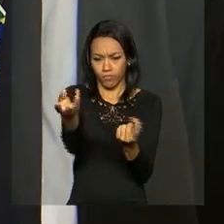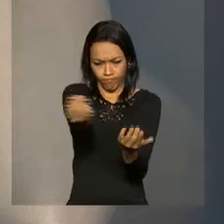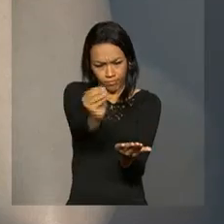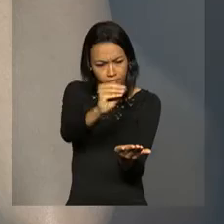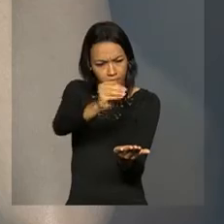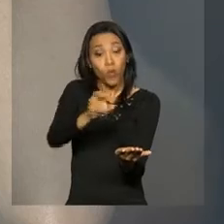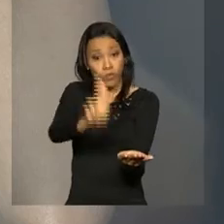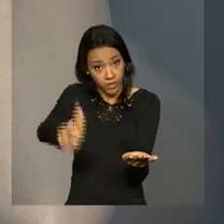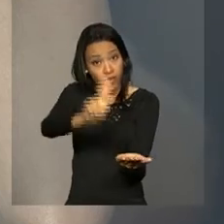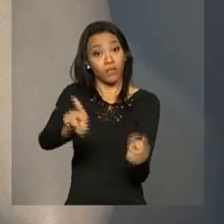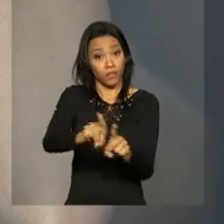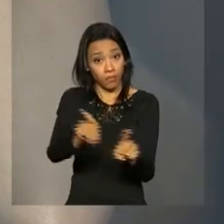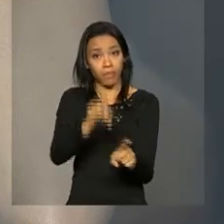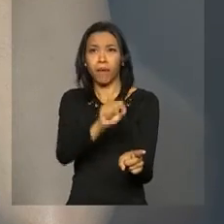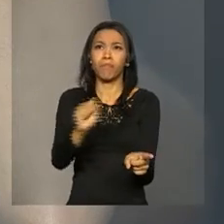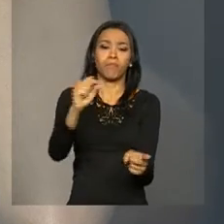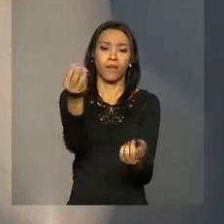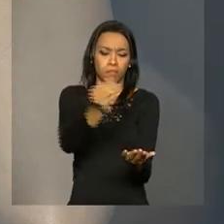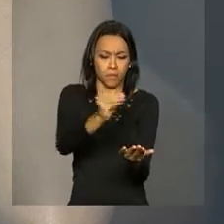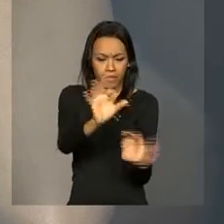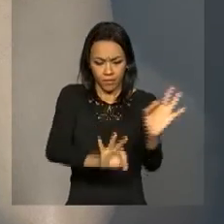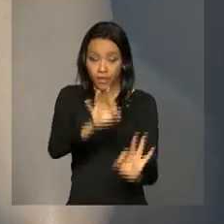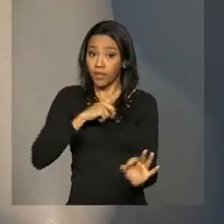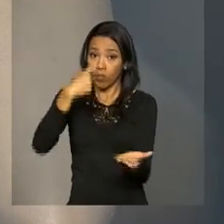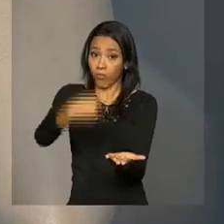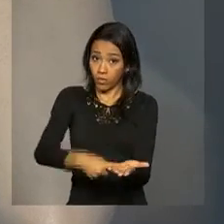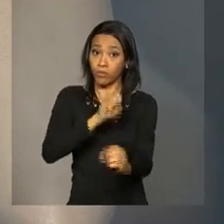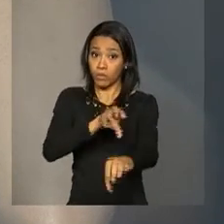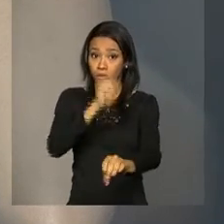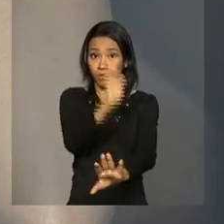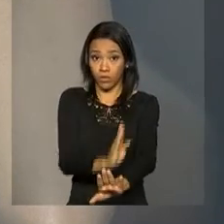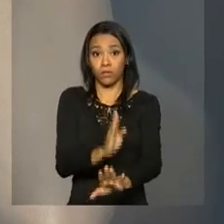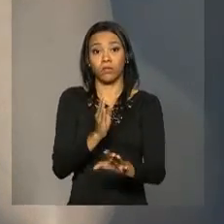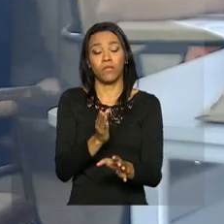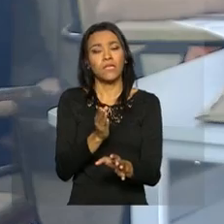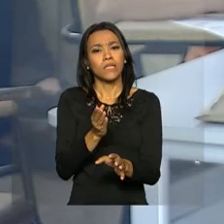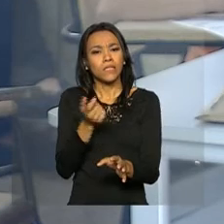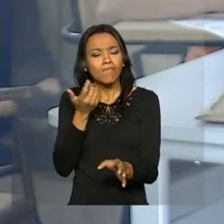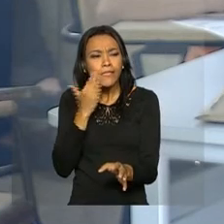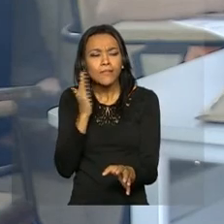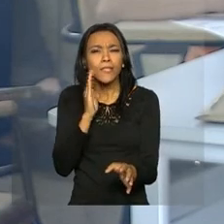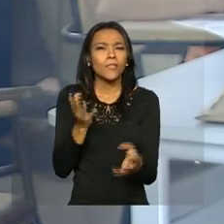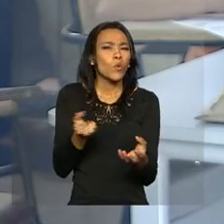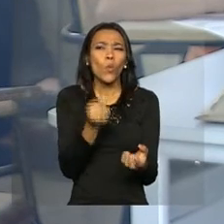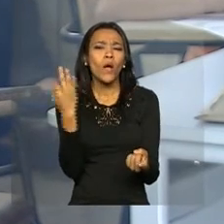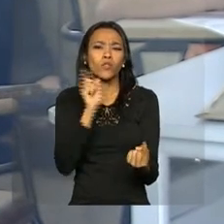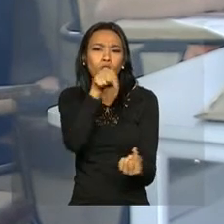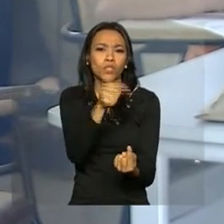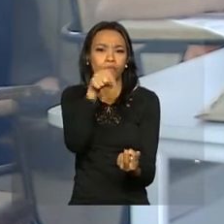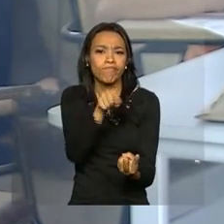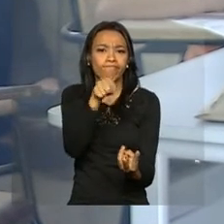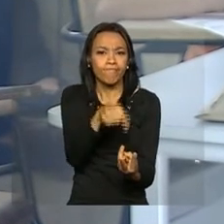as universidades, todas as instituições que têm compromisso com a educação no país, estabelecer grande entendimento sobre quais são os objetivos de